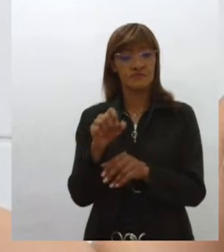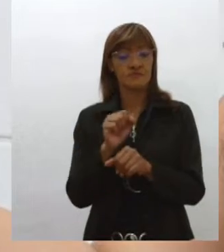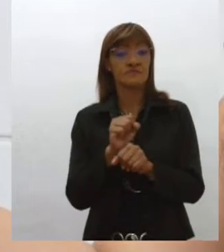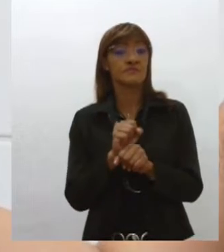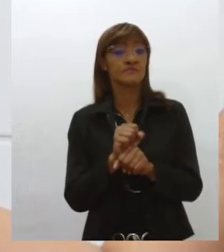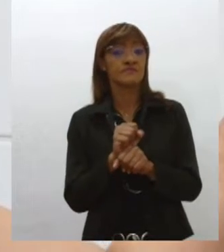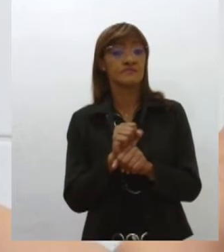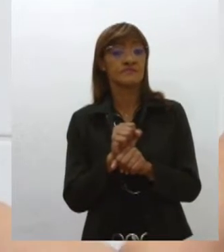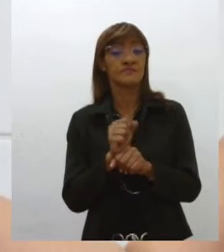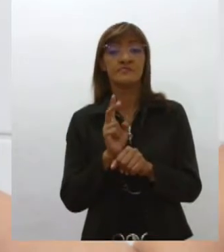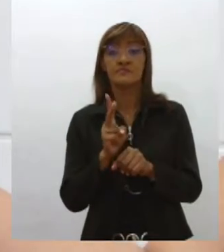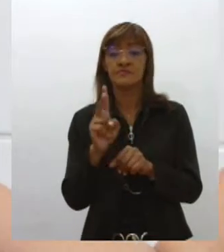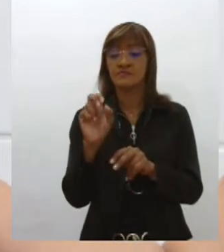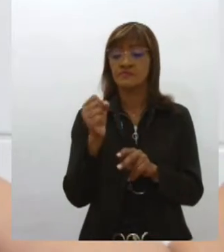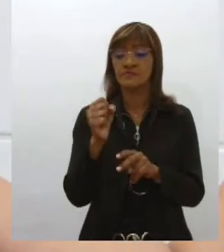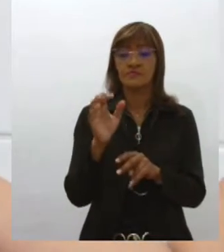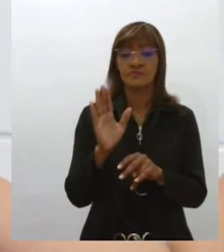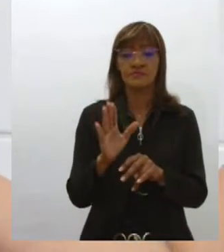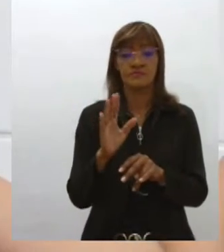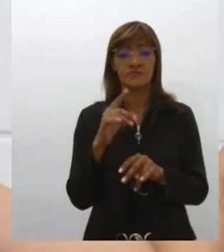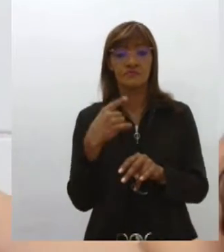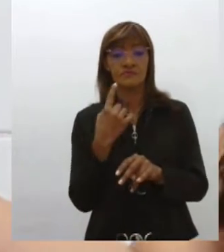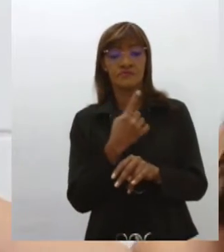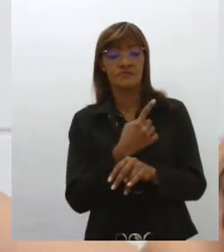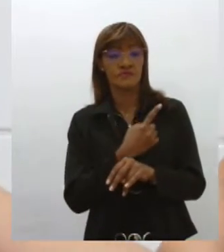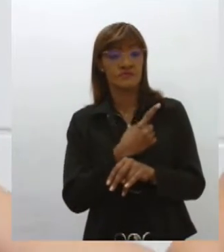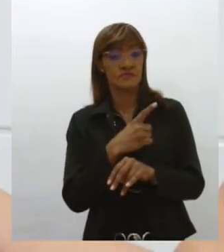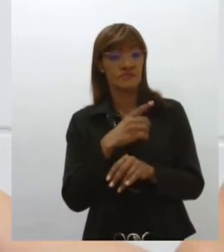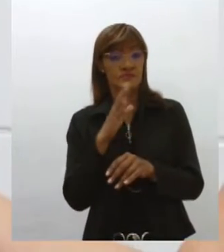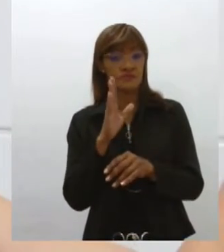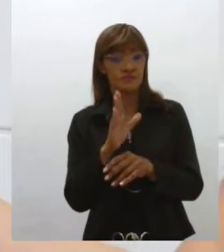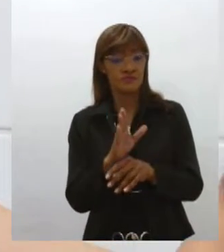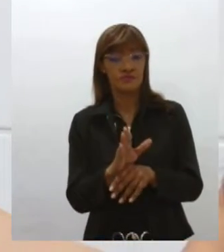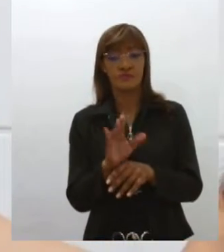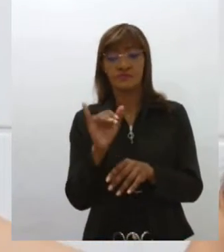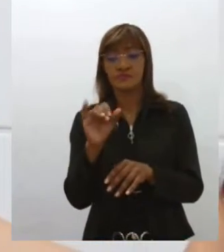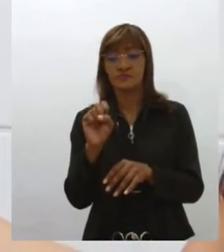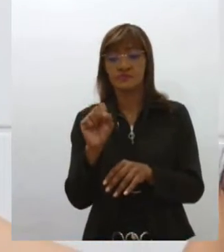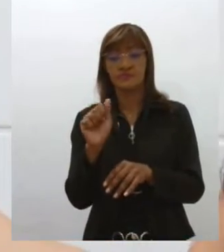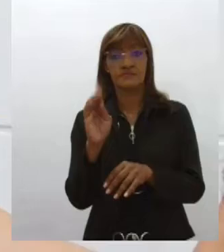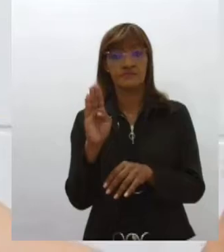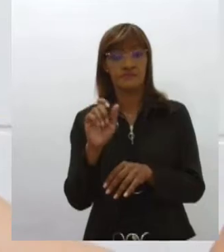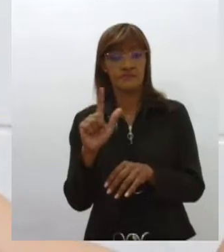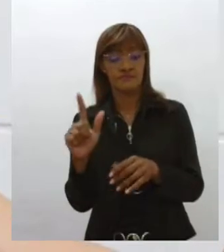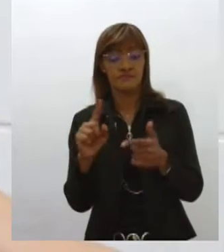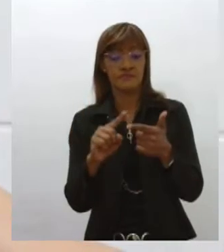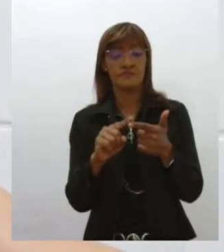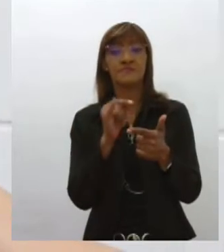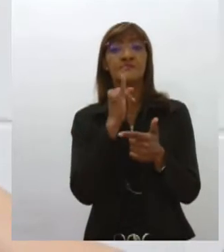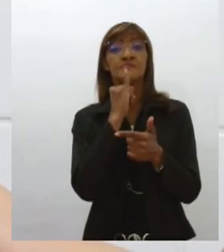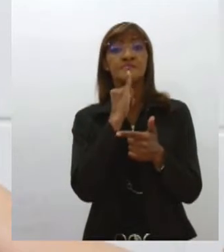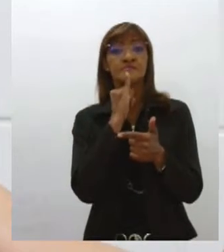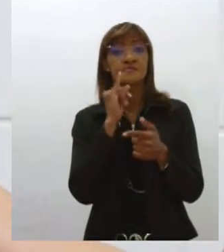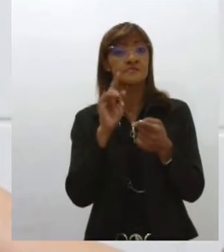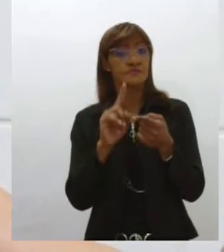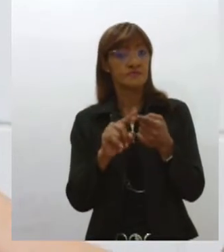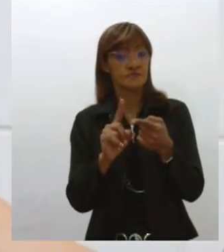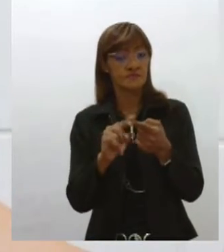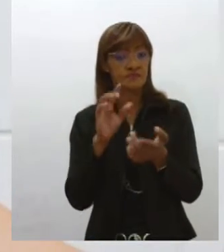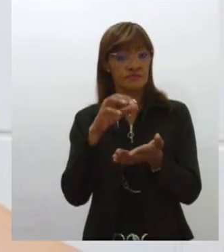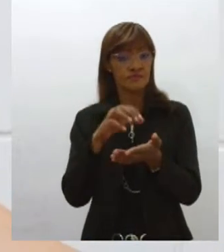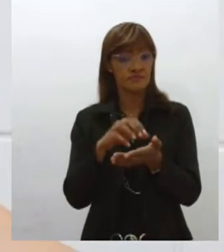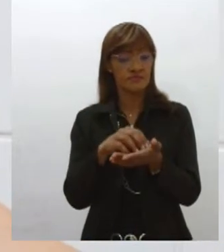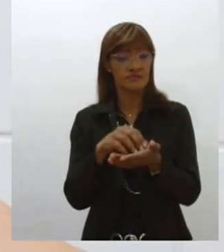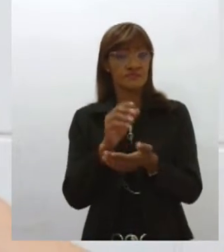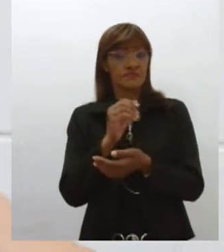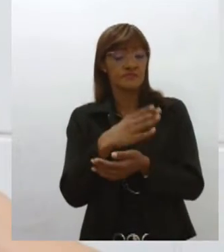Banco de Leite, quando a gente tem o posto de coleta do Santo Isabel, a gente tem o Banco de Leite de Itabaiana, a gente tem o